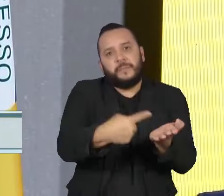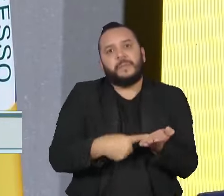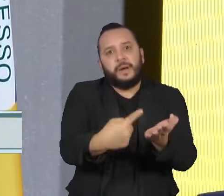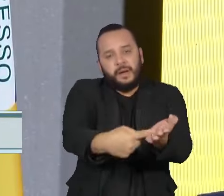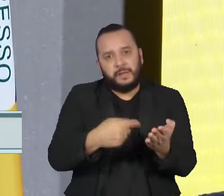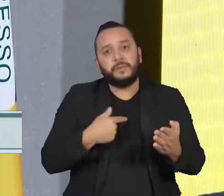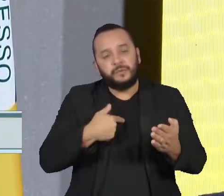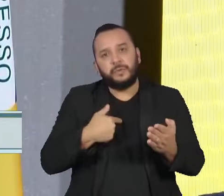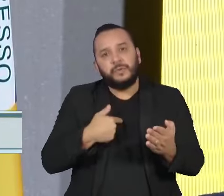no combate à pobreza.